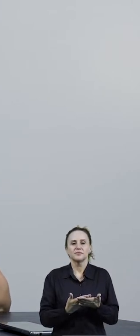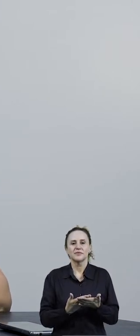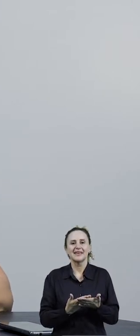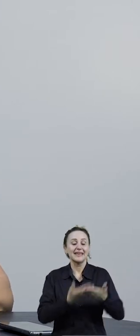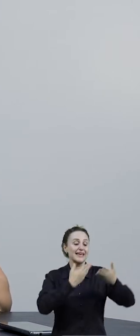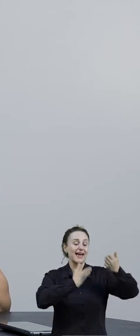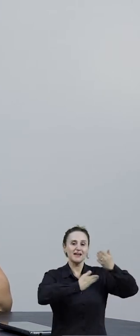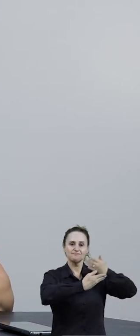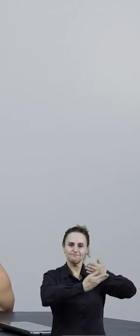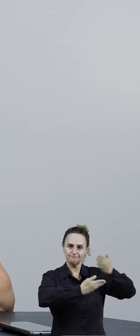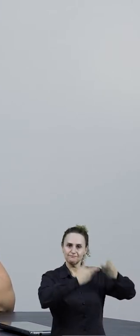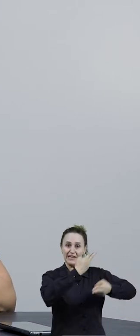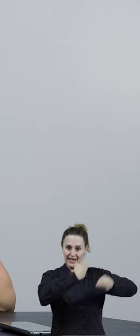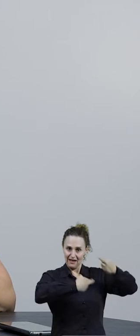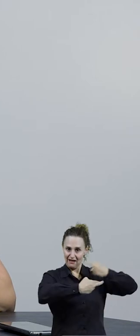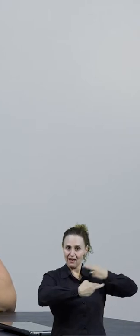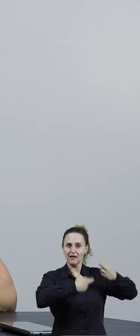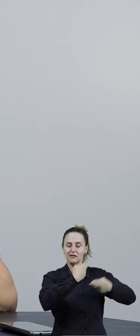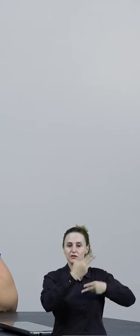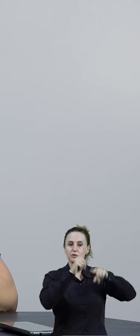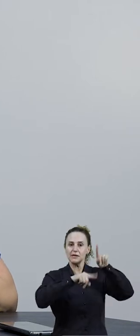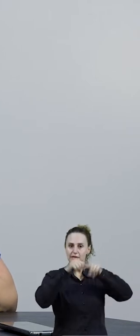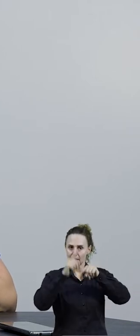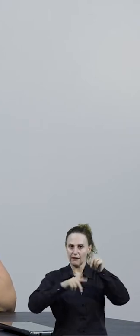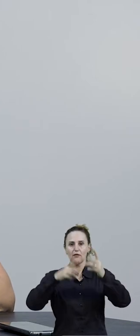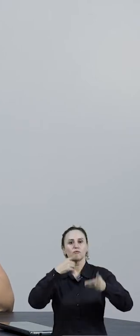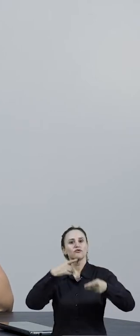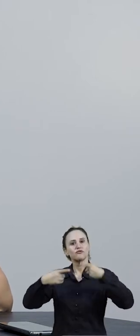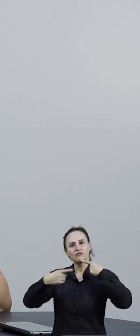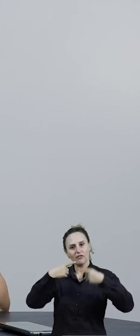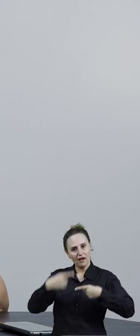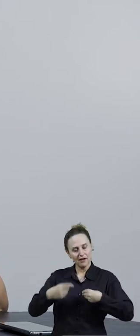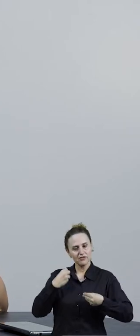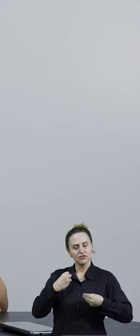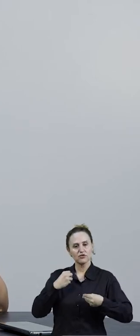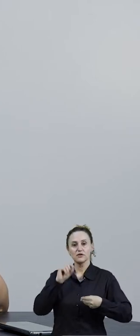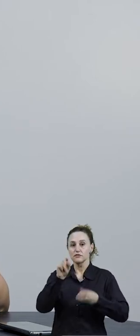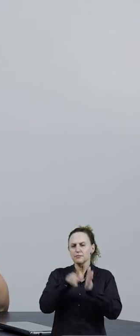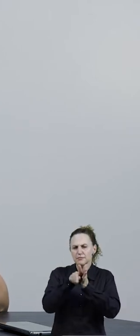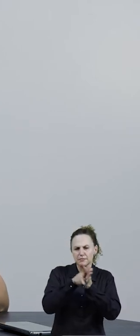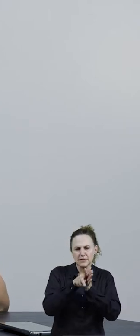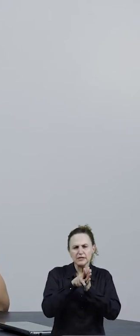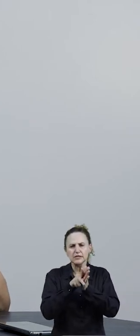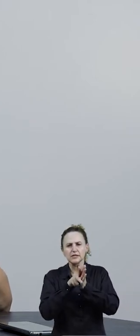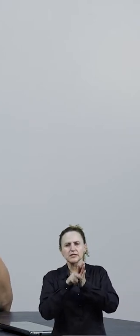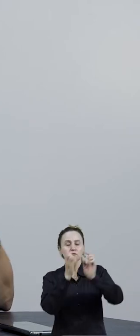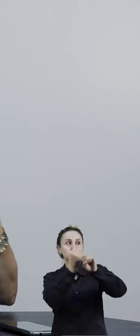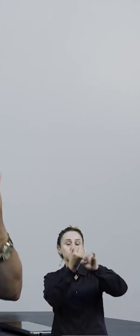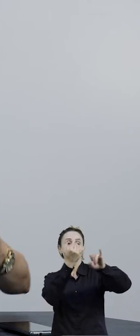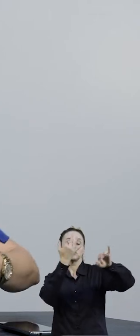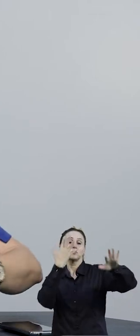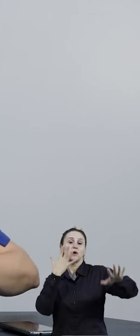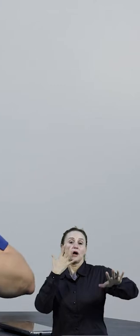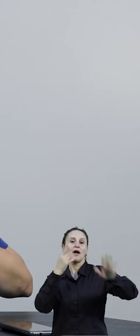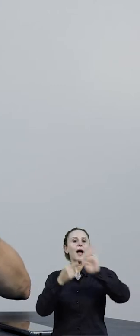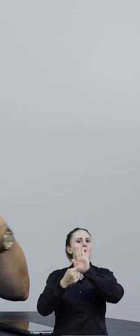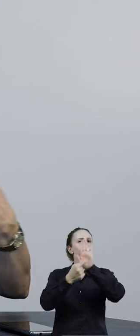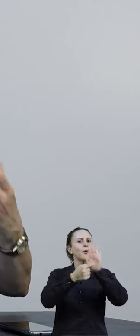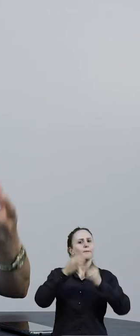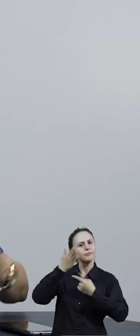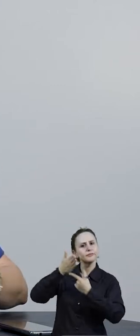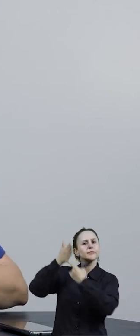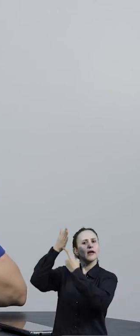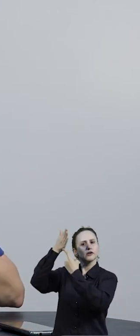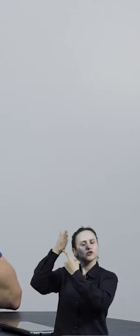então essa relação aqui de material didático que vocês vão pesquisar, disponíveis online, sempre nessa ideia de trazer tecnologia,